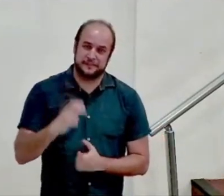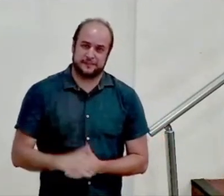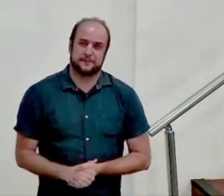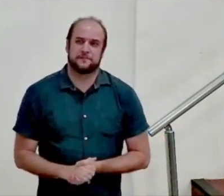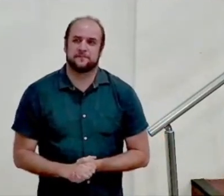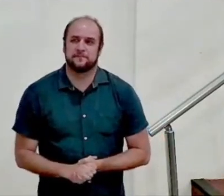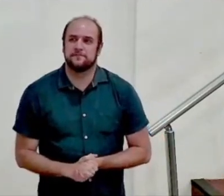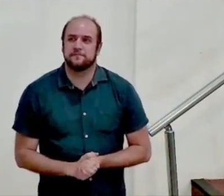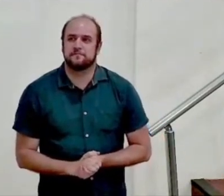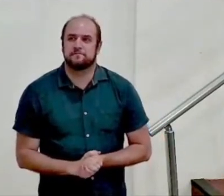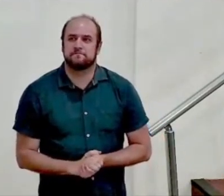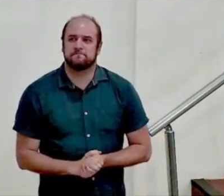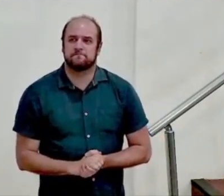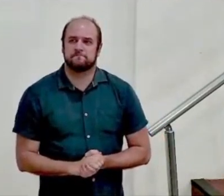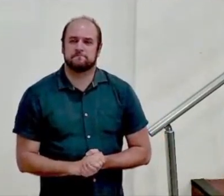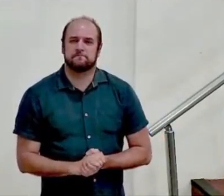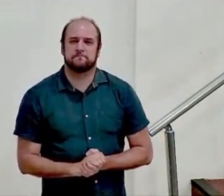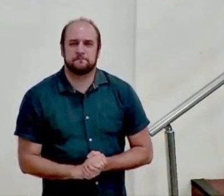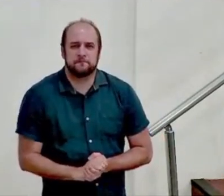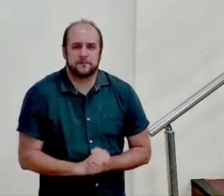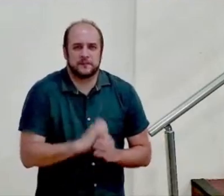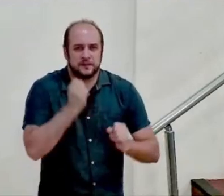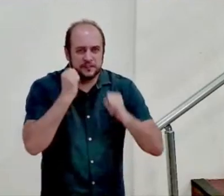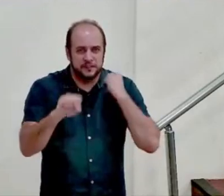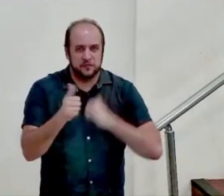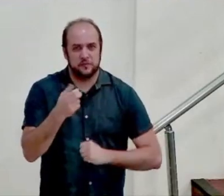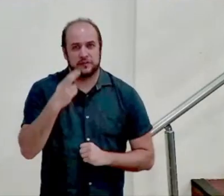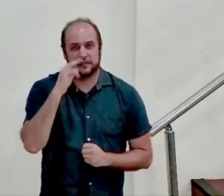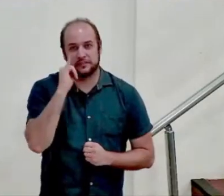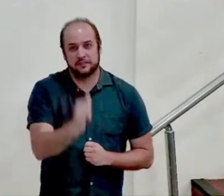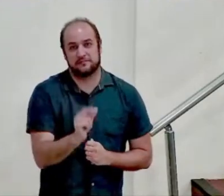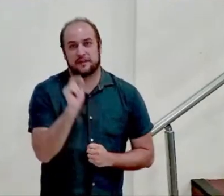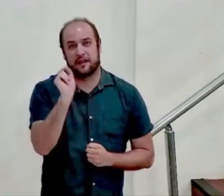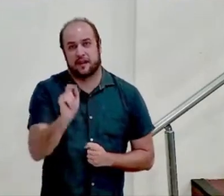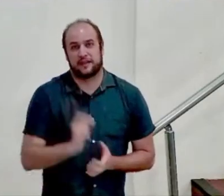A palavra de Deus no salmo de número 15 nos diz assim